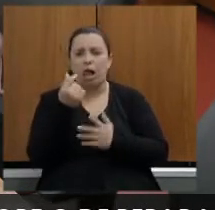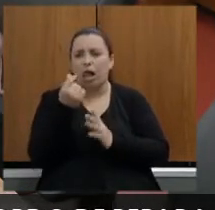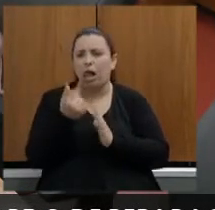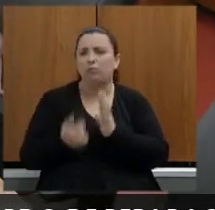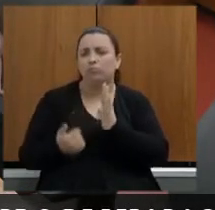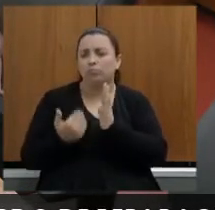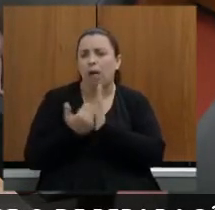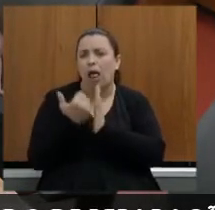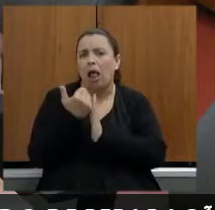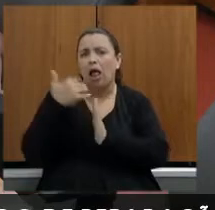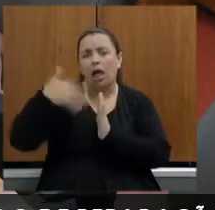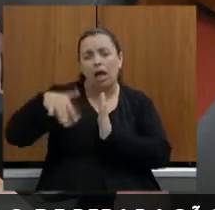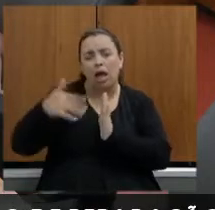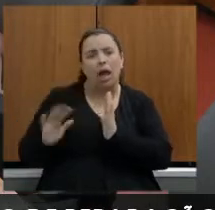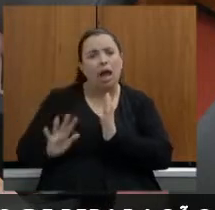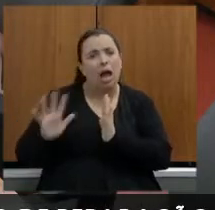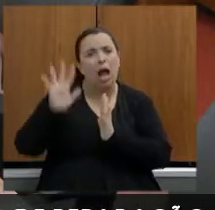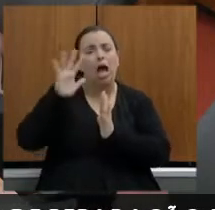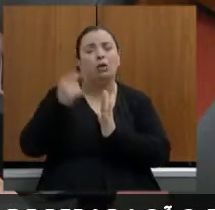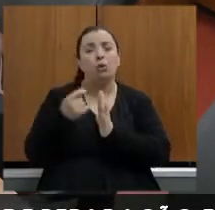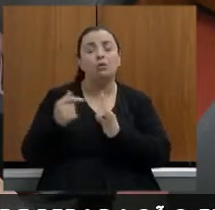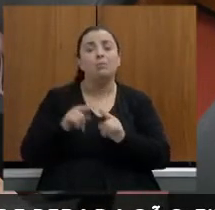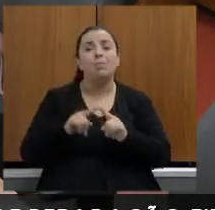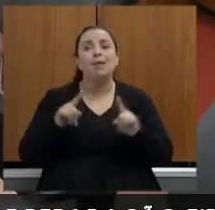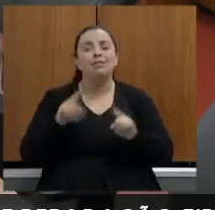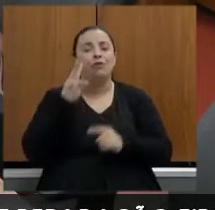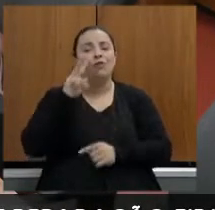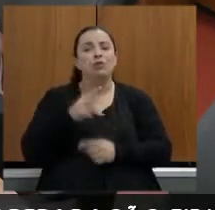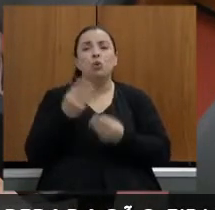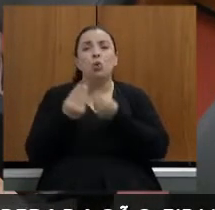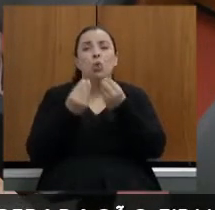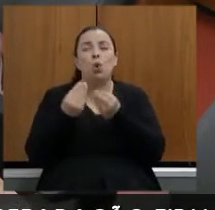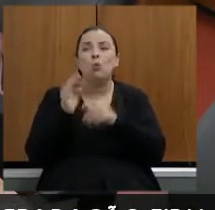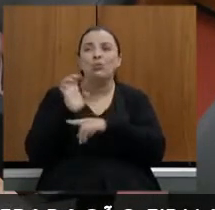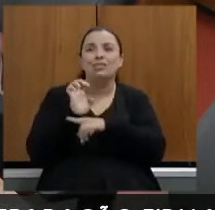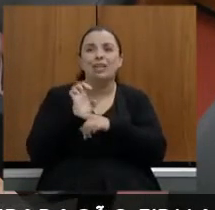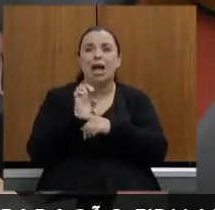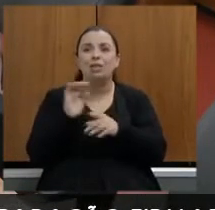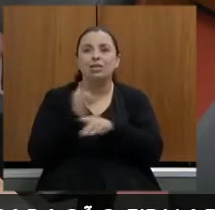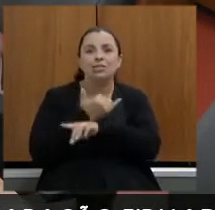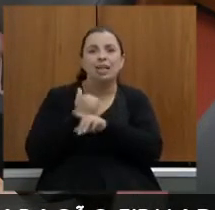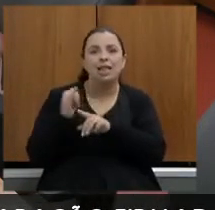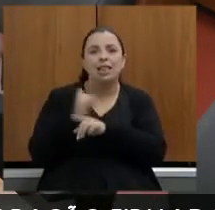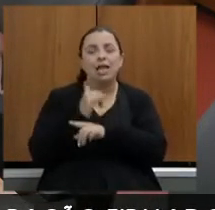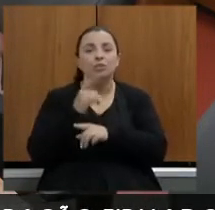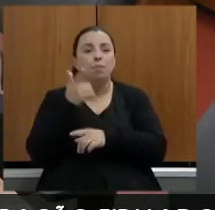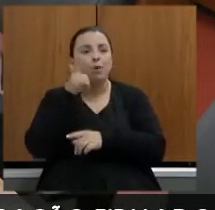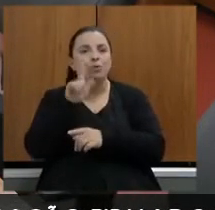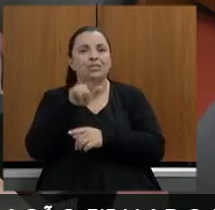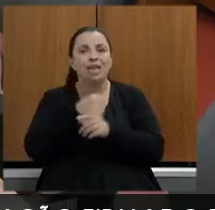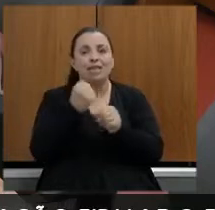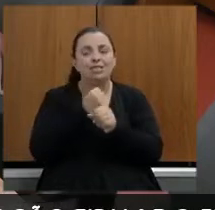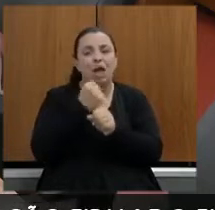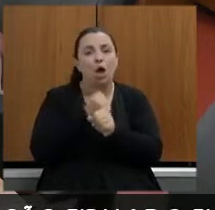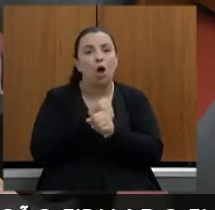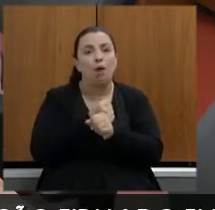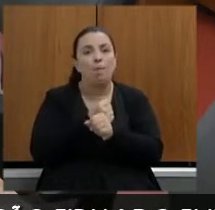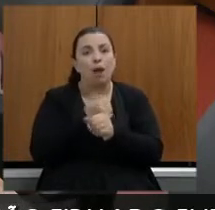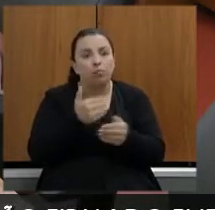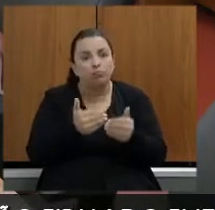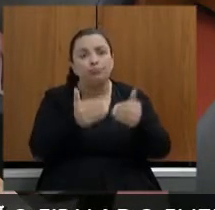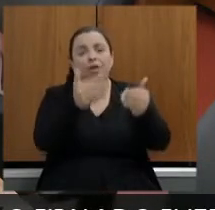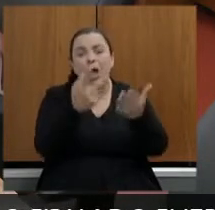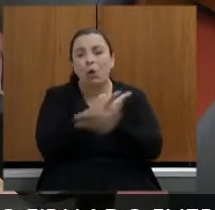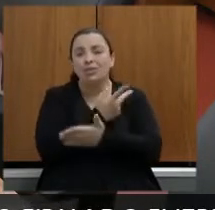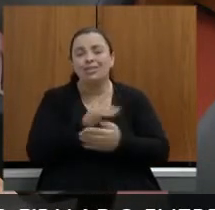caminhos para que essas obras sejam executadas não está sendo fácil a gente tem muita coisa que a gente sabe que está paralisado que vai demorar um pouquinho mas assim o